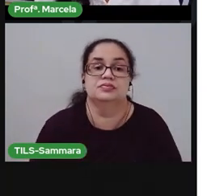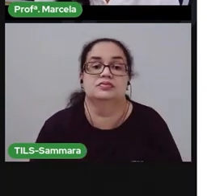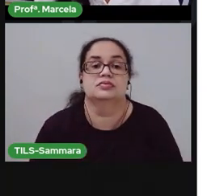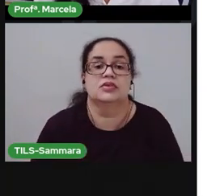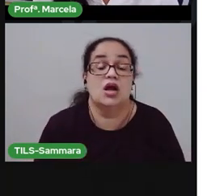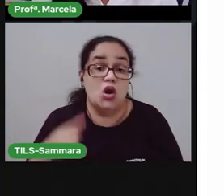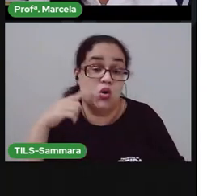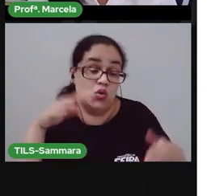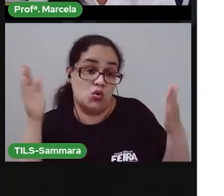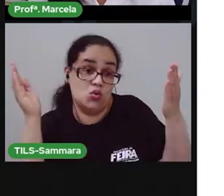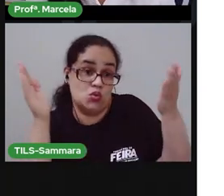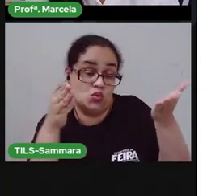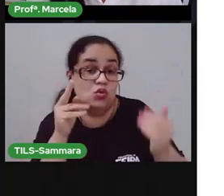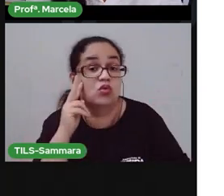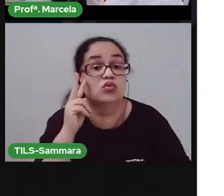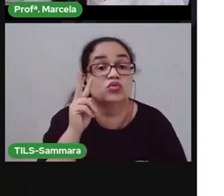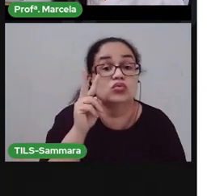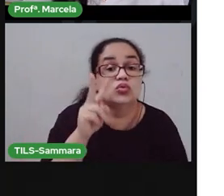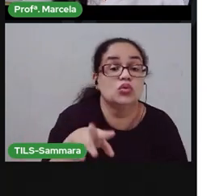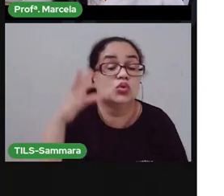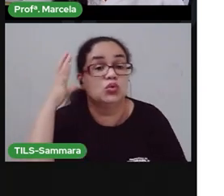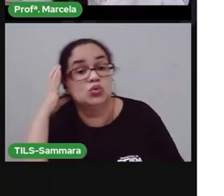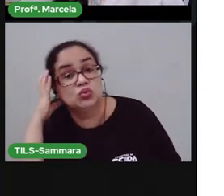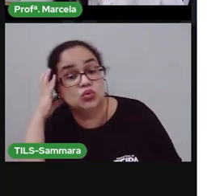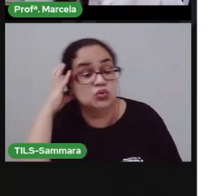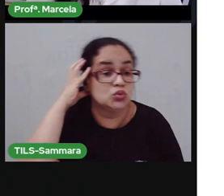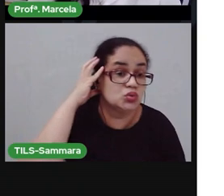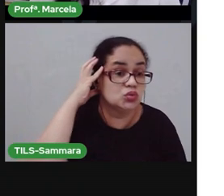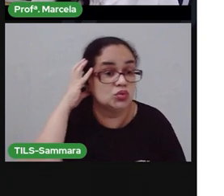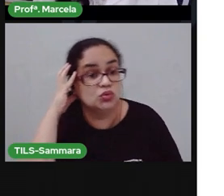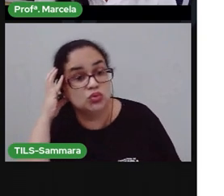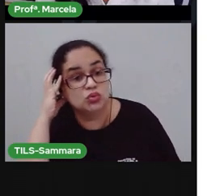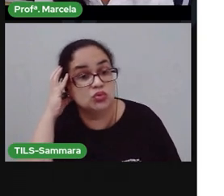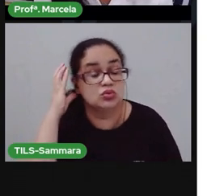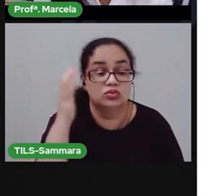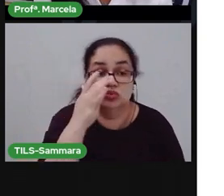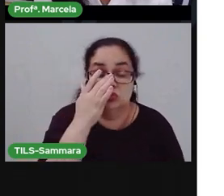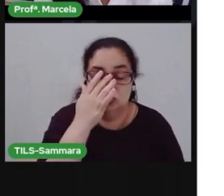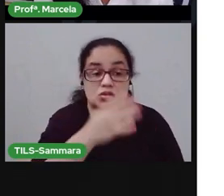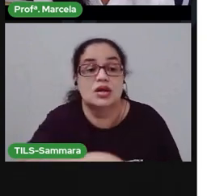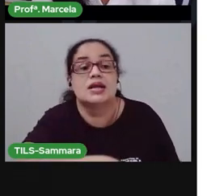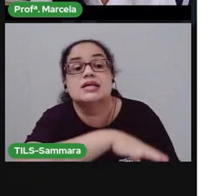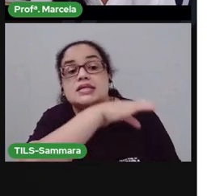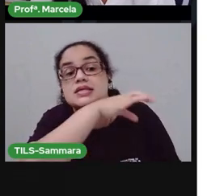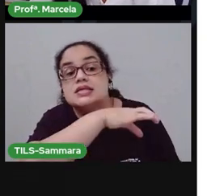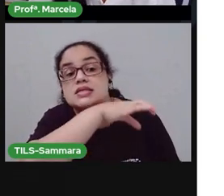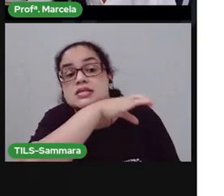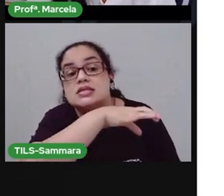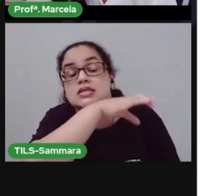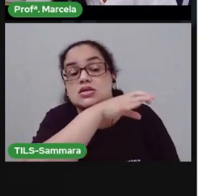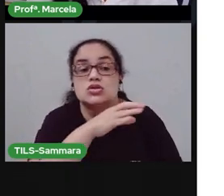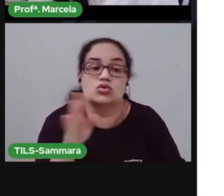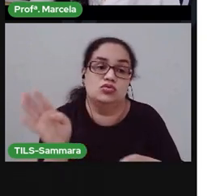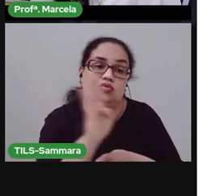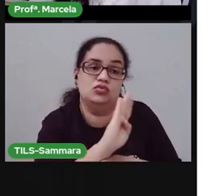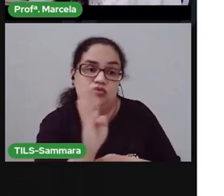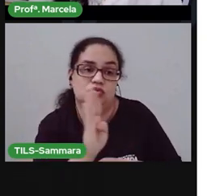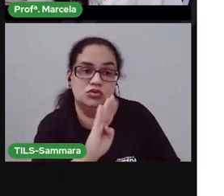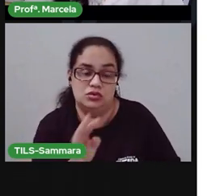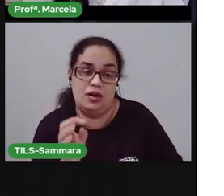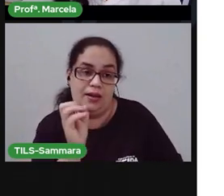Agora, a gente vai ver o som dos animais num vídeo, tá?